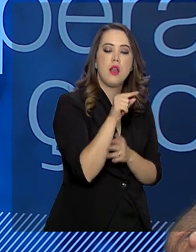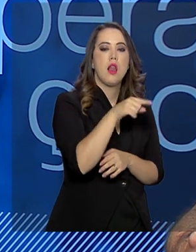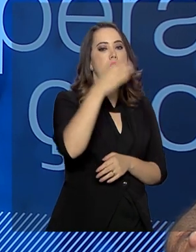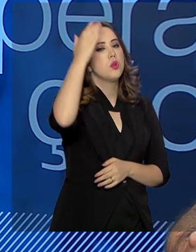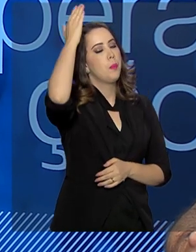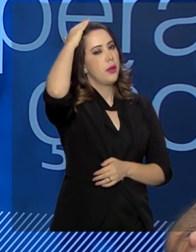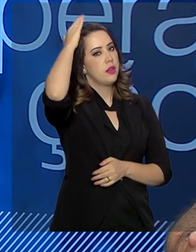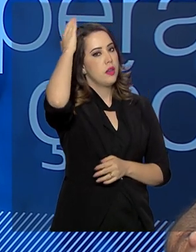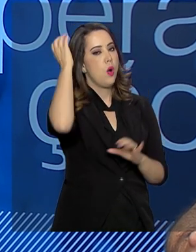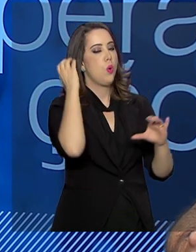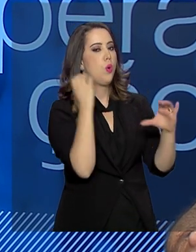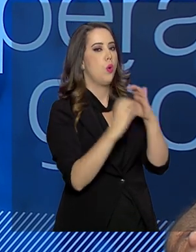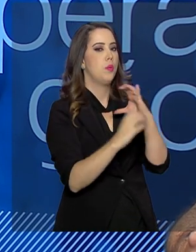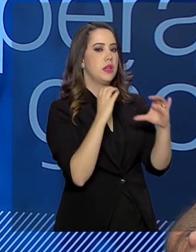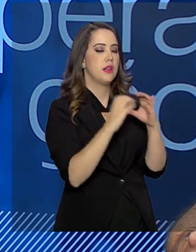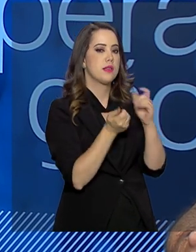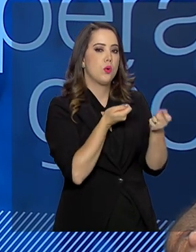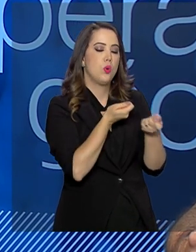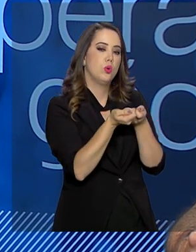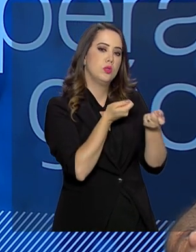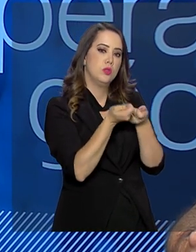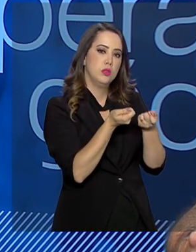um sistema de comunicação, comando e controle,